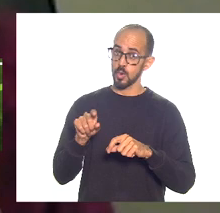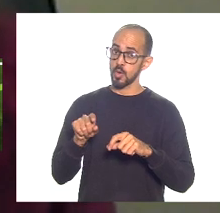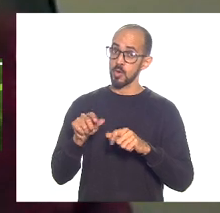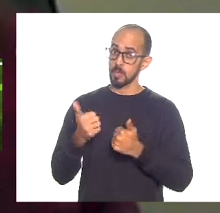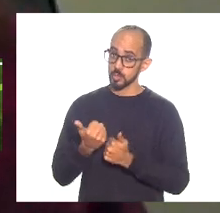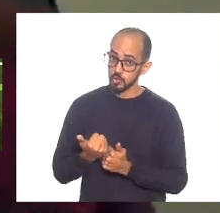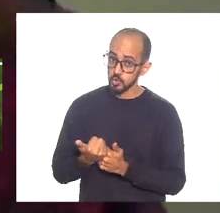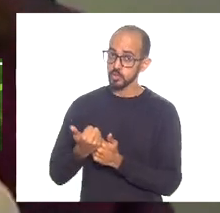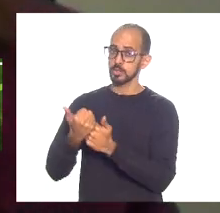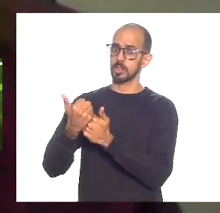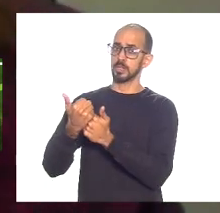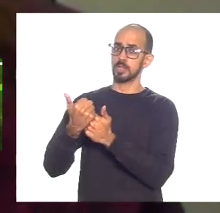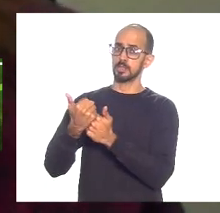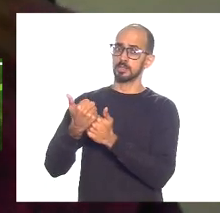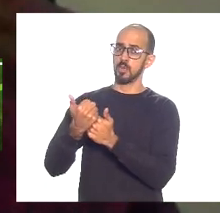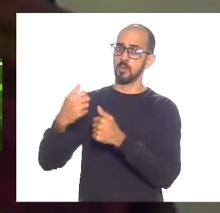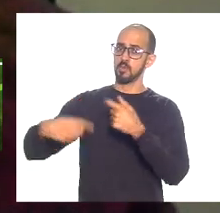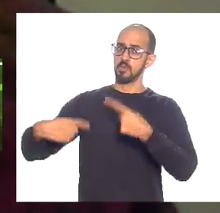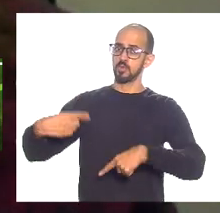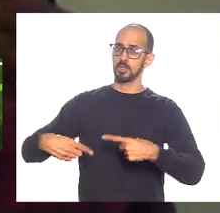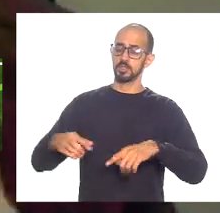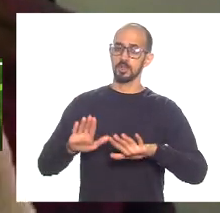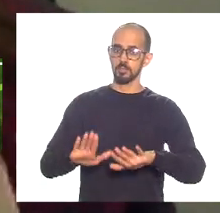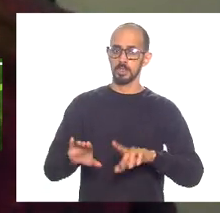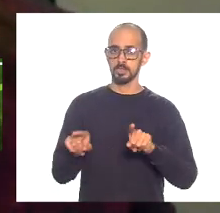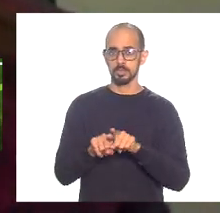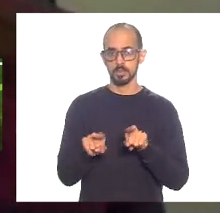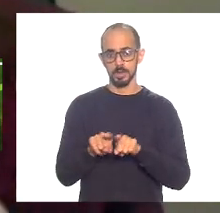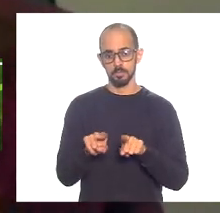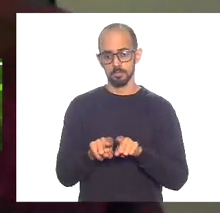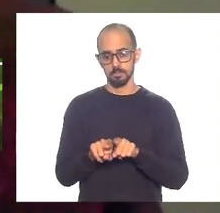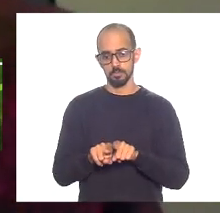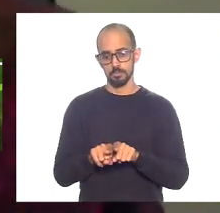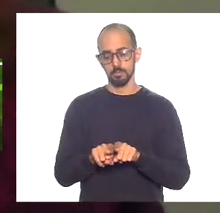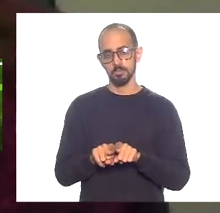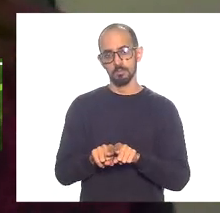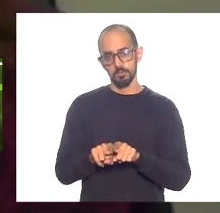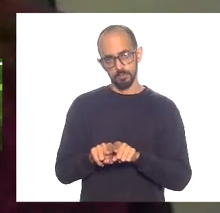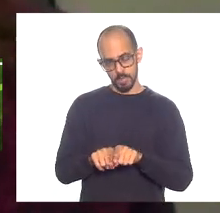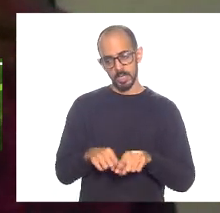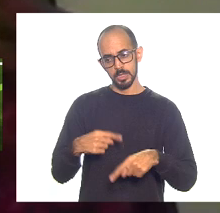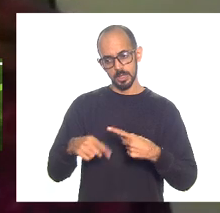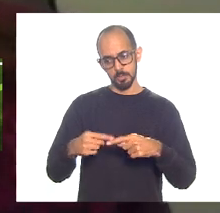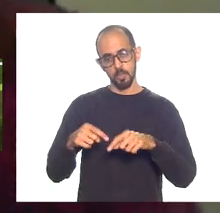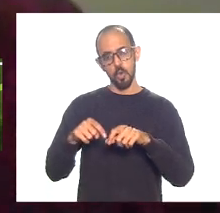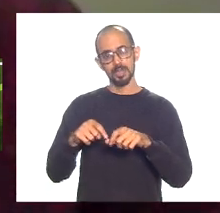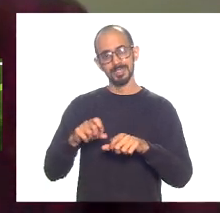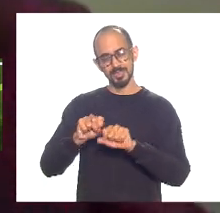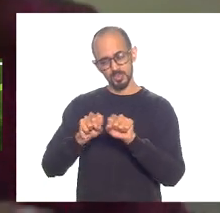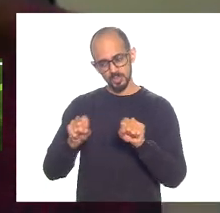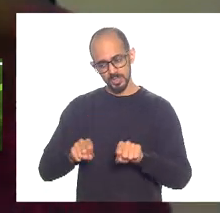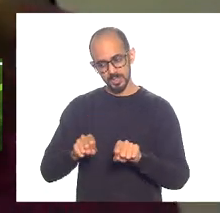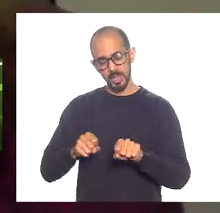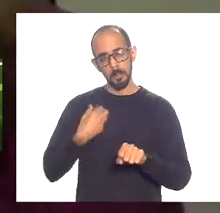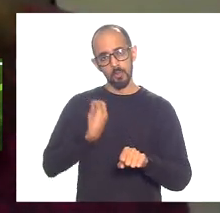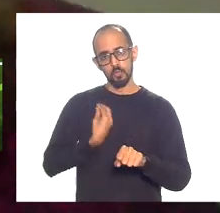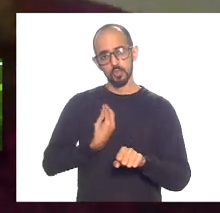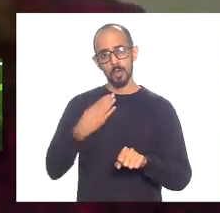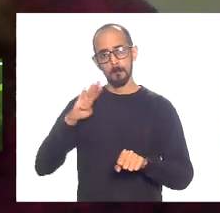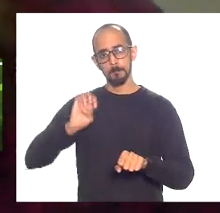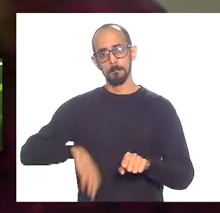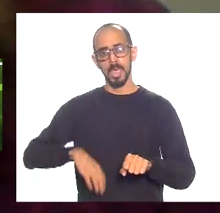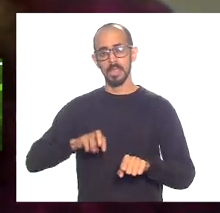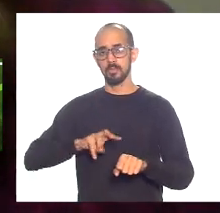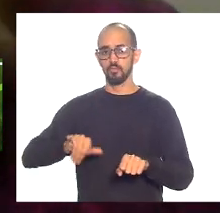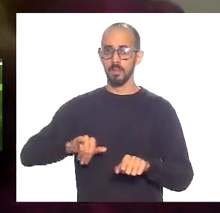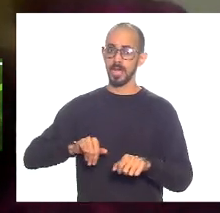sustentação política mas também uma sustentação orgânica no enfrentamento dos problemas que com certeza virão com